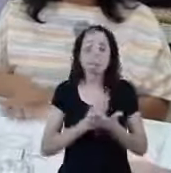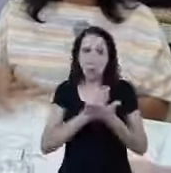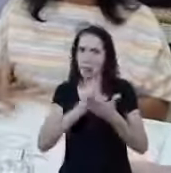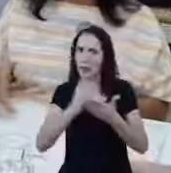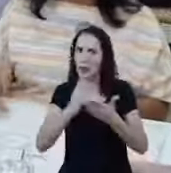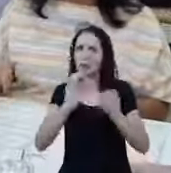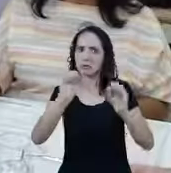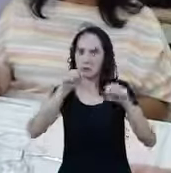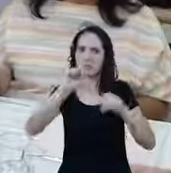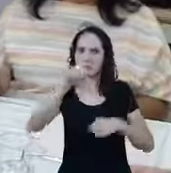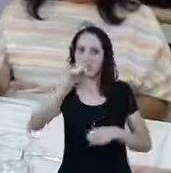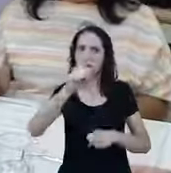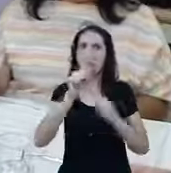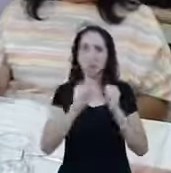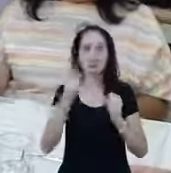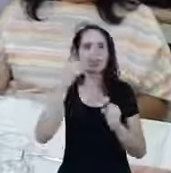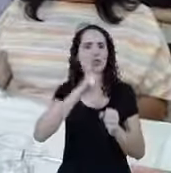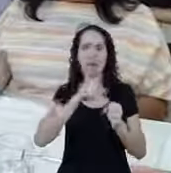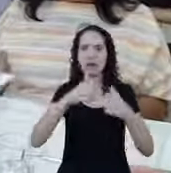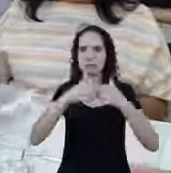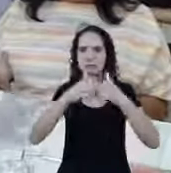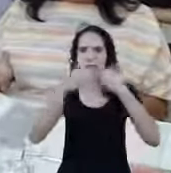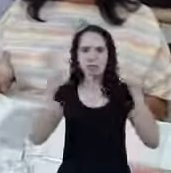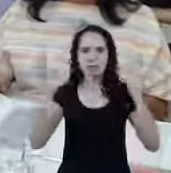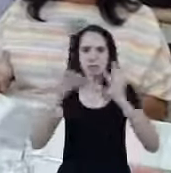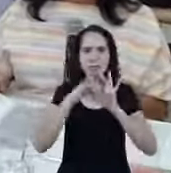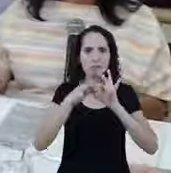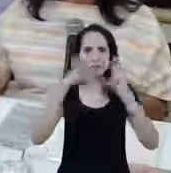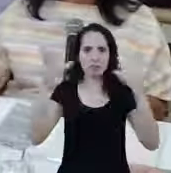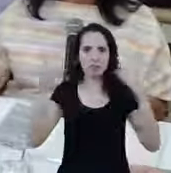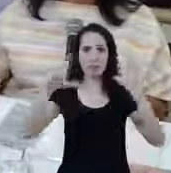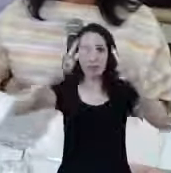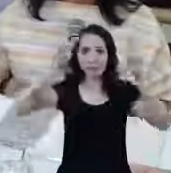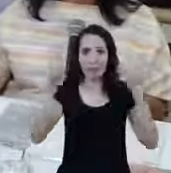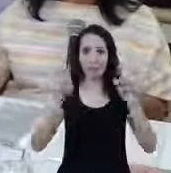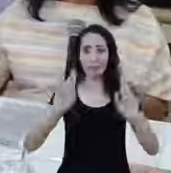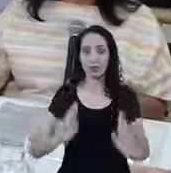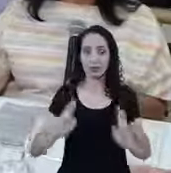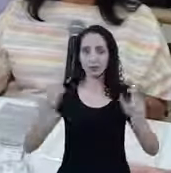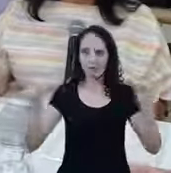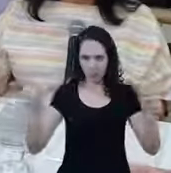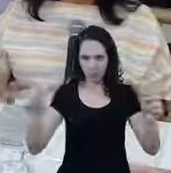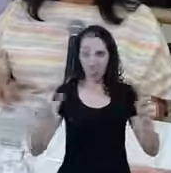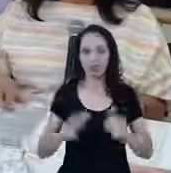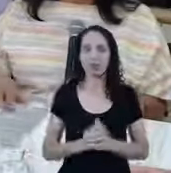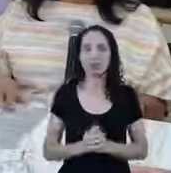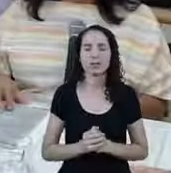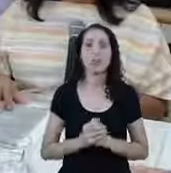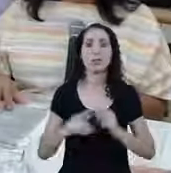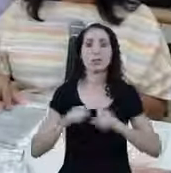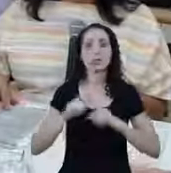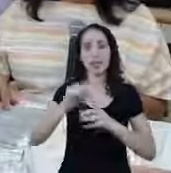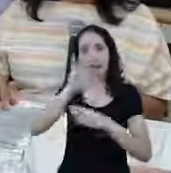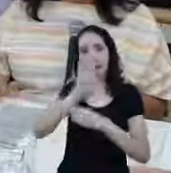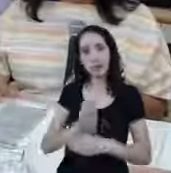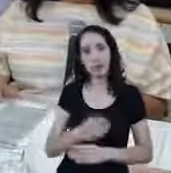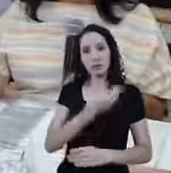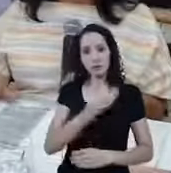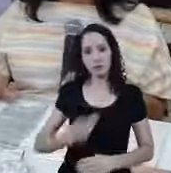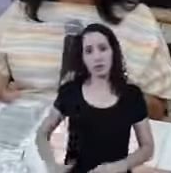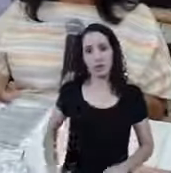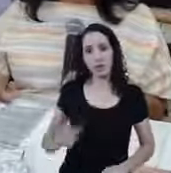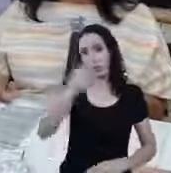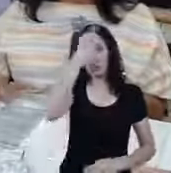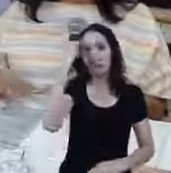recebimento desse auxílio São assuntos que não convergem Porque o auxílio é justamente para a pessoa poder